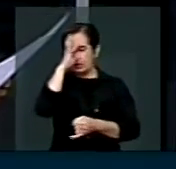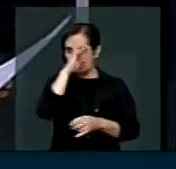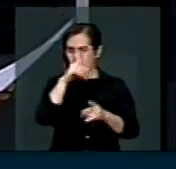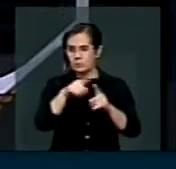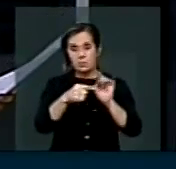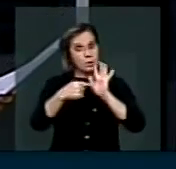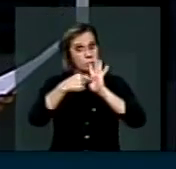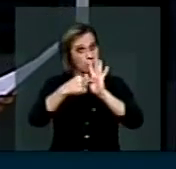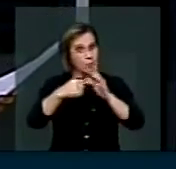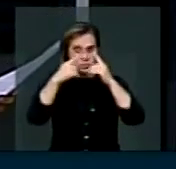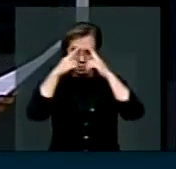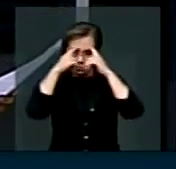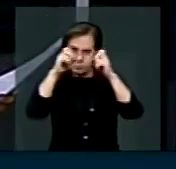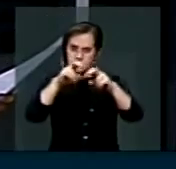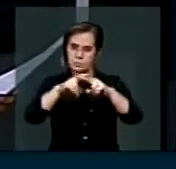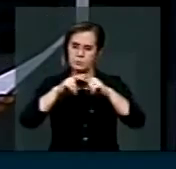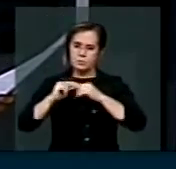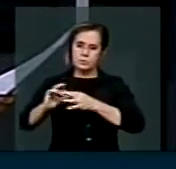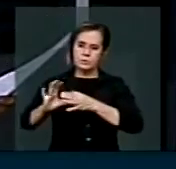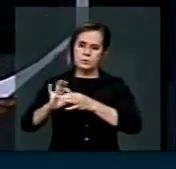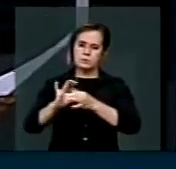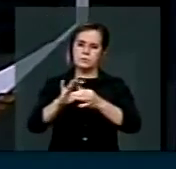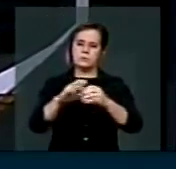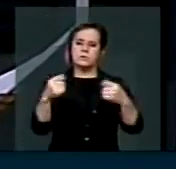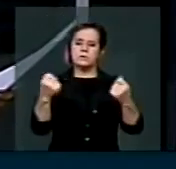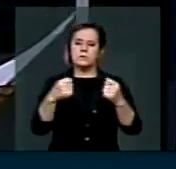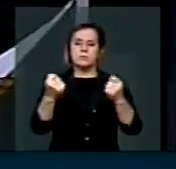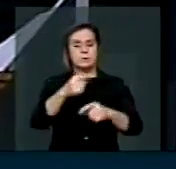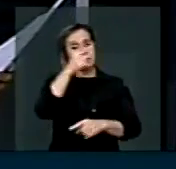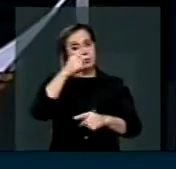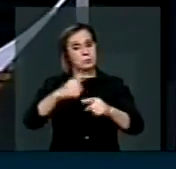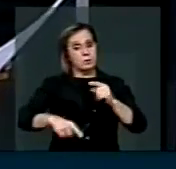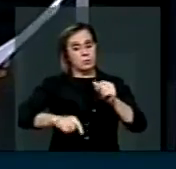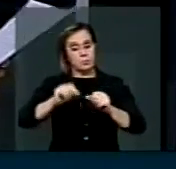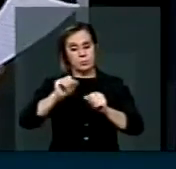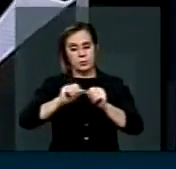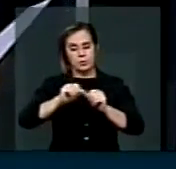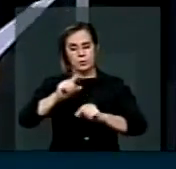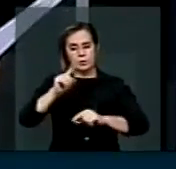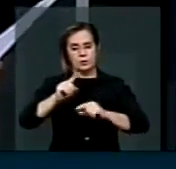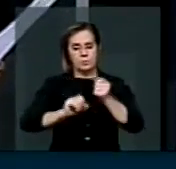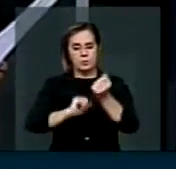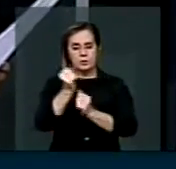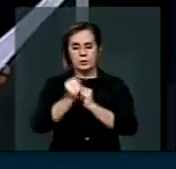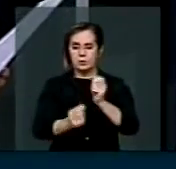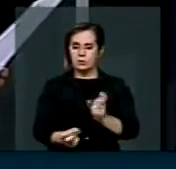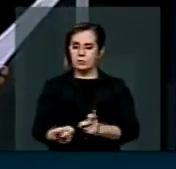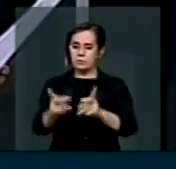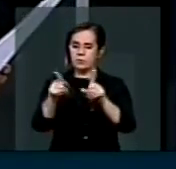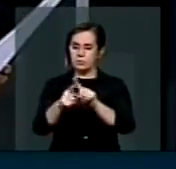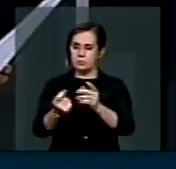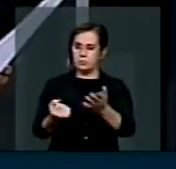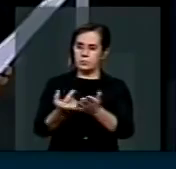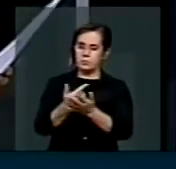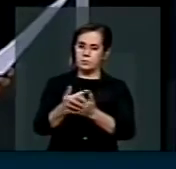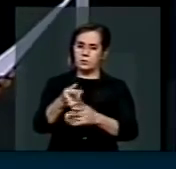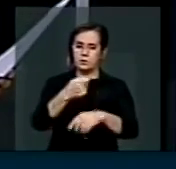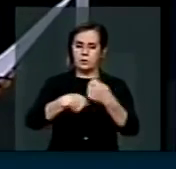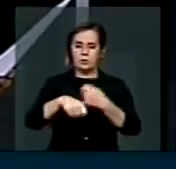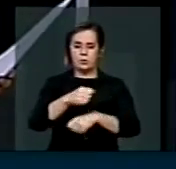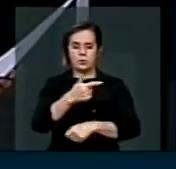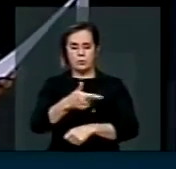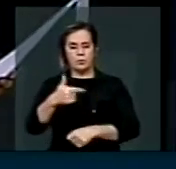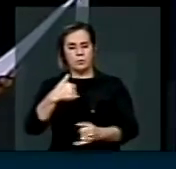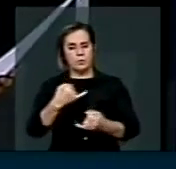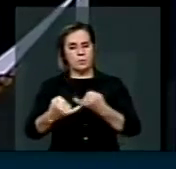violência. Nesse contexto, é patente proibir a fabricação, distribuição e importação, vende a comercialização de armas de